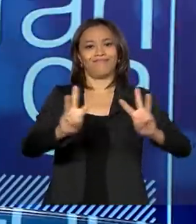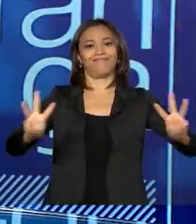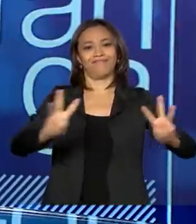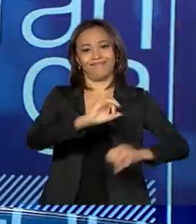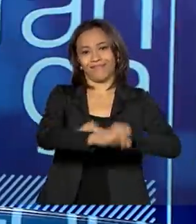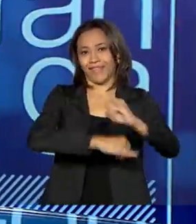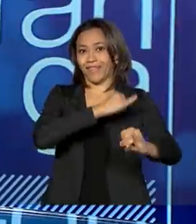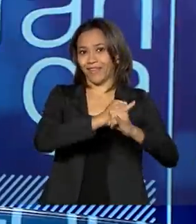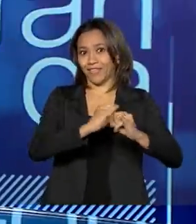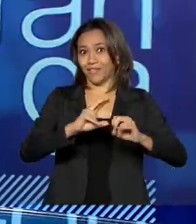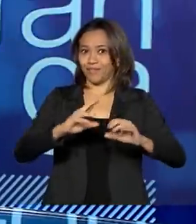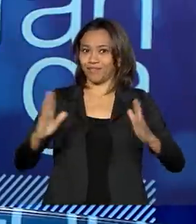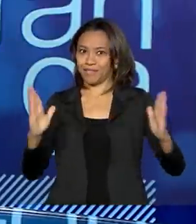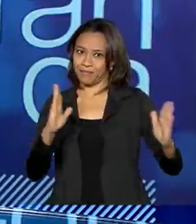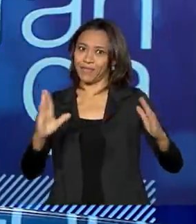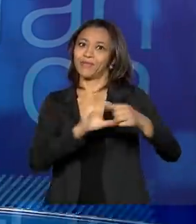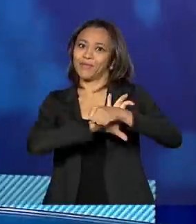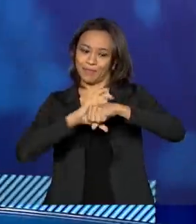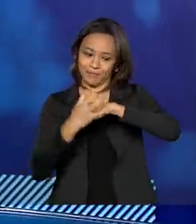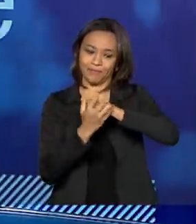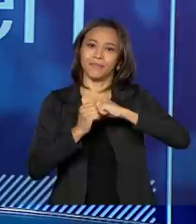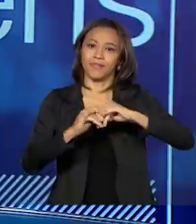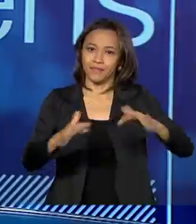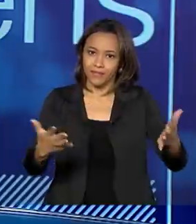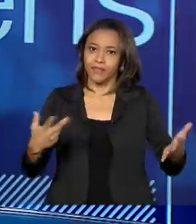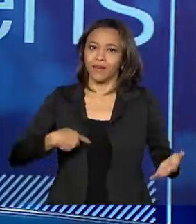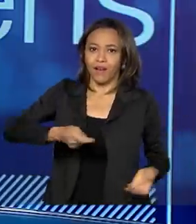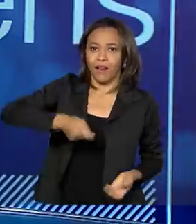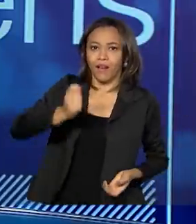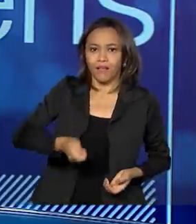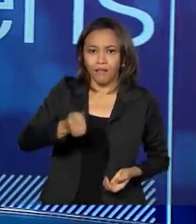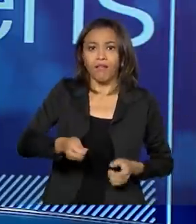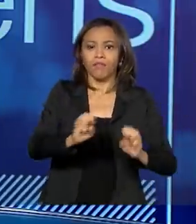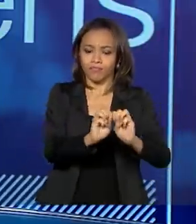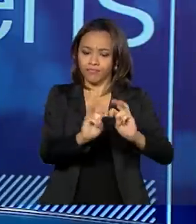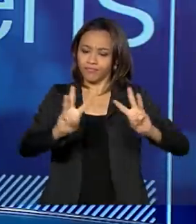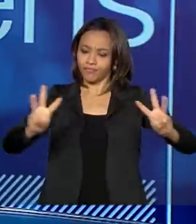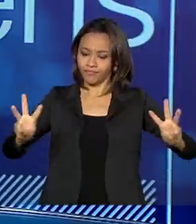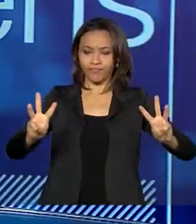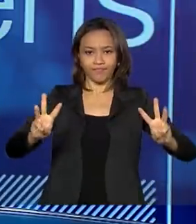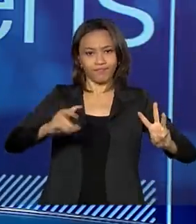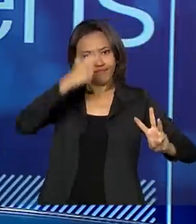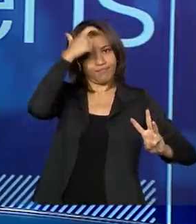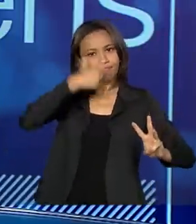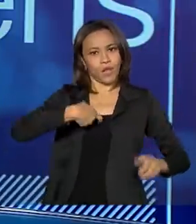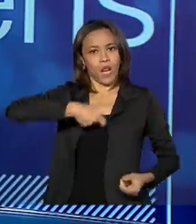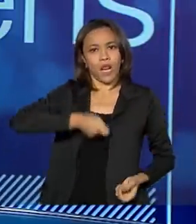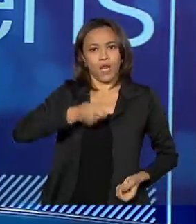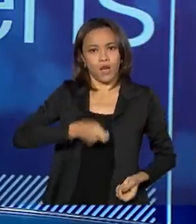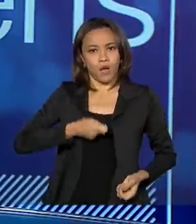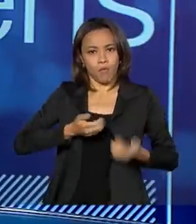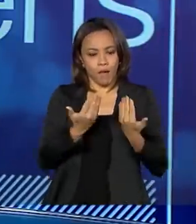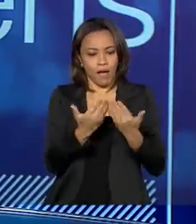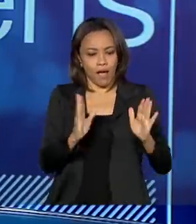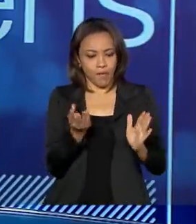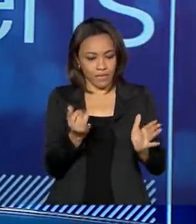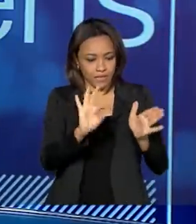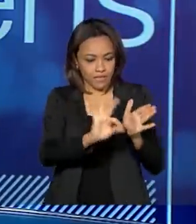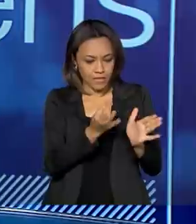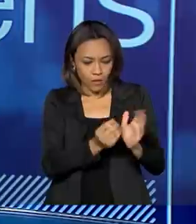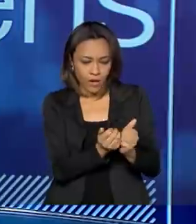principalmente nesse período de pandemia, os leilões estão sendo realizados no site dos leiloeiros, os leiloeiros fazem a